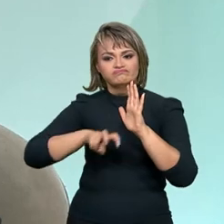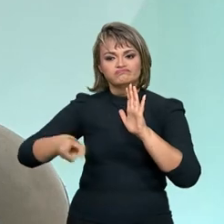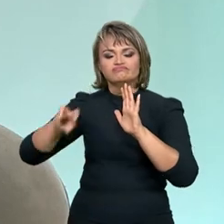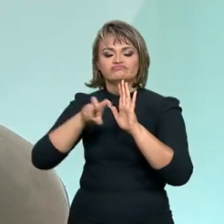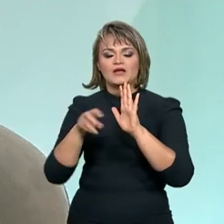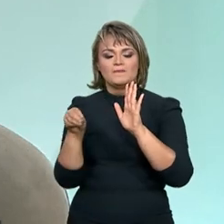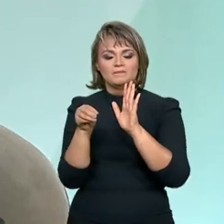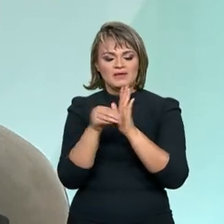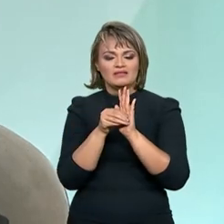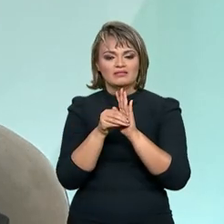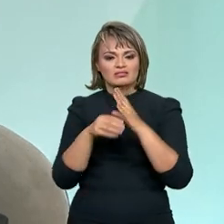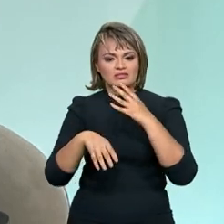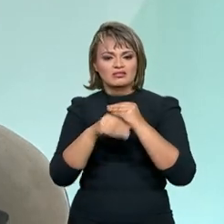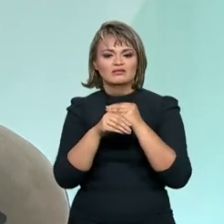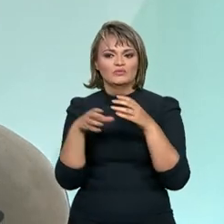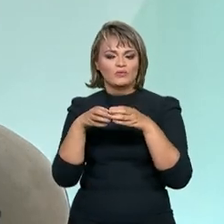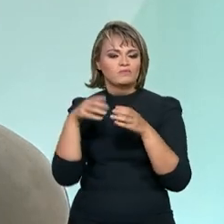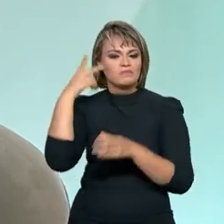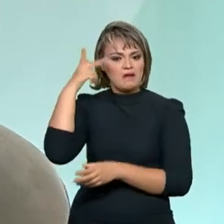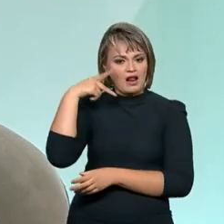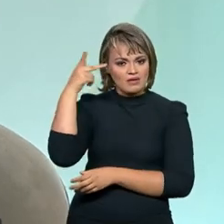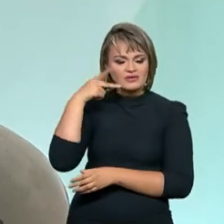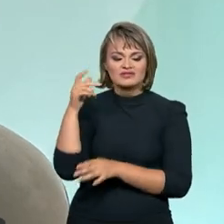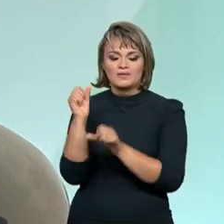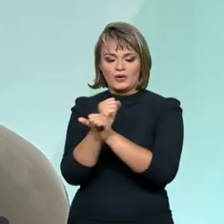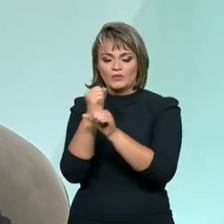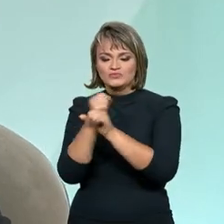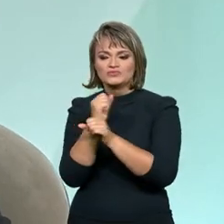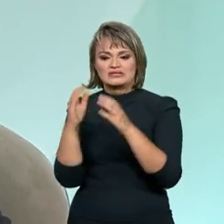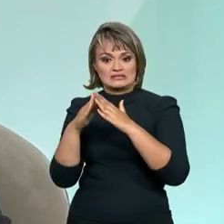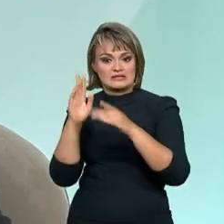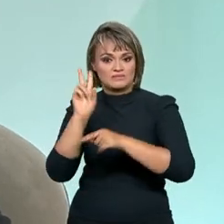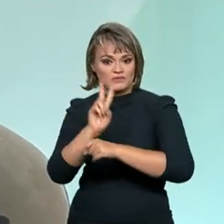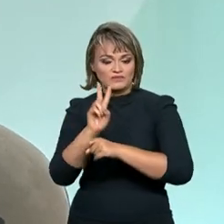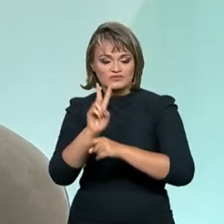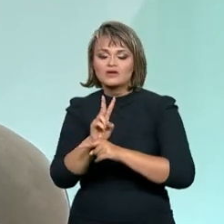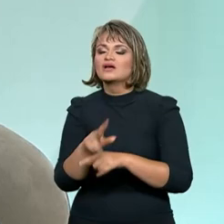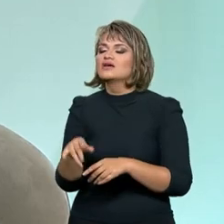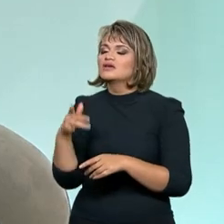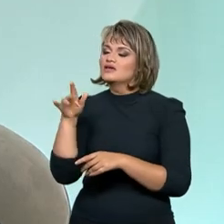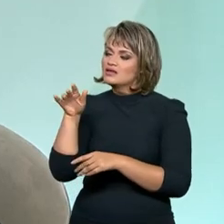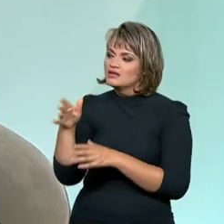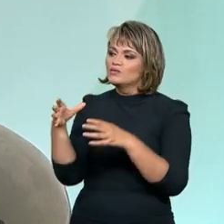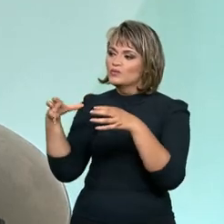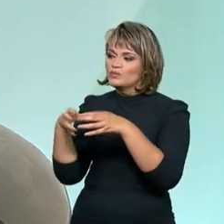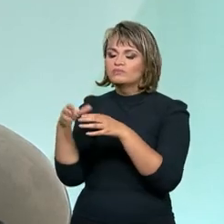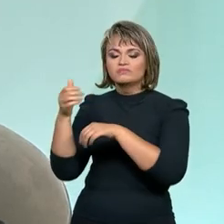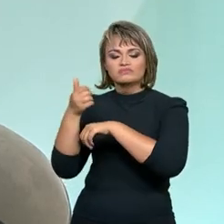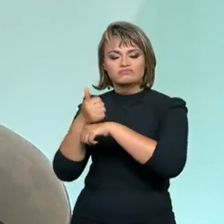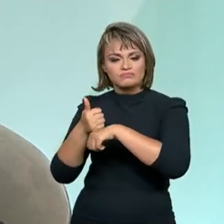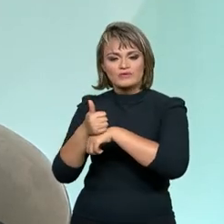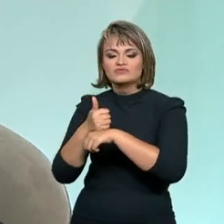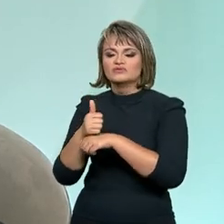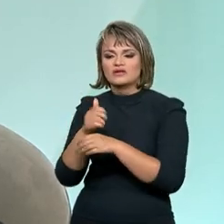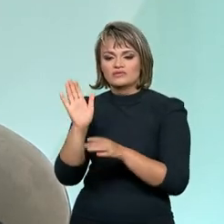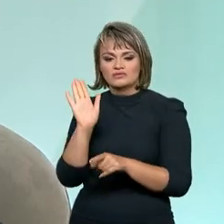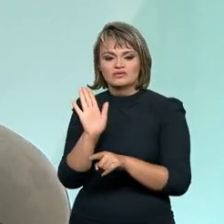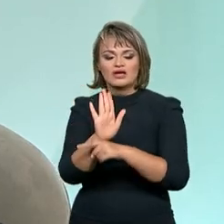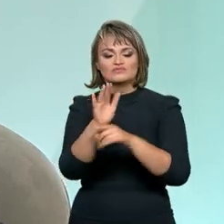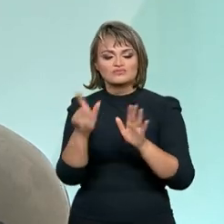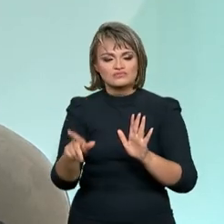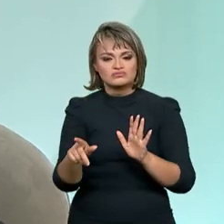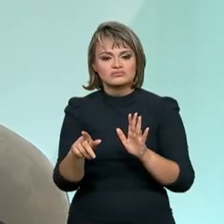projetos de construção dessas moradias e de contratação de equipes especializadas que dão suporte a esse projeto para